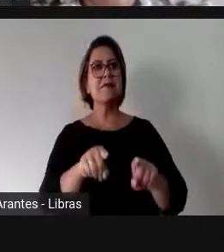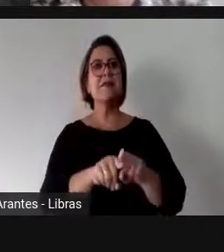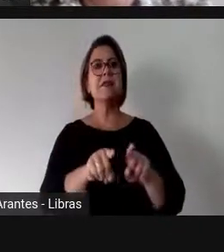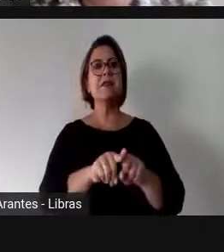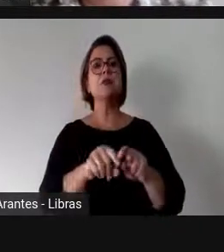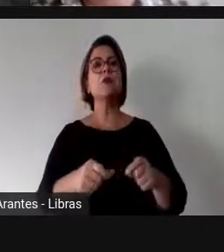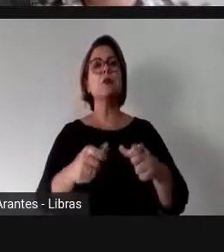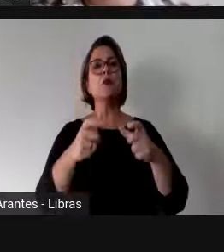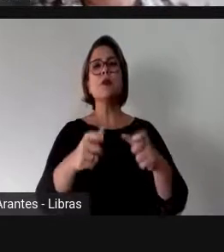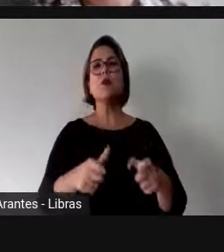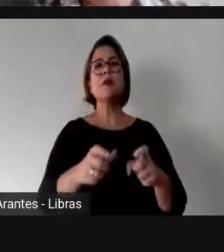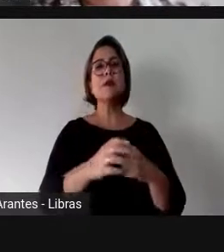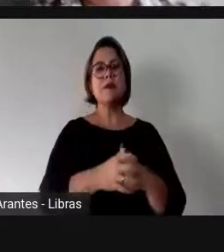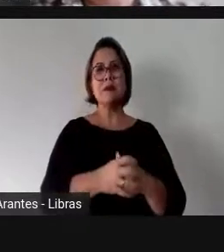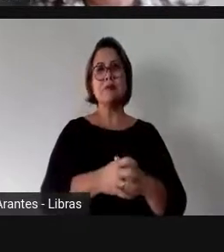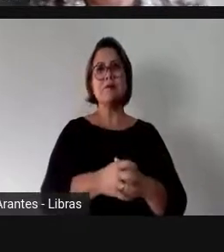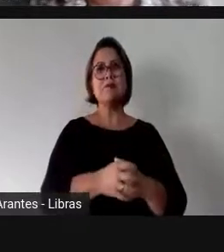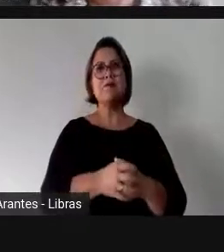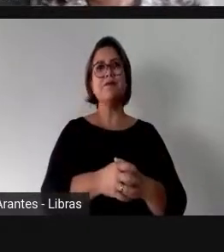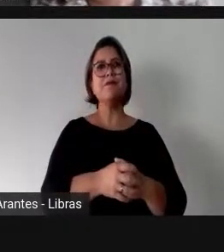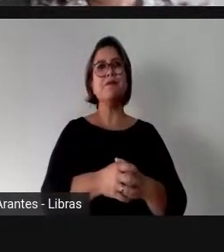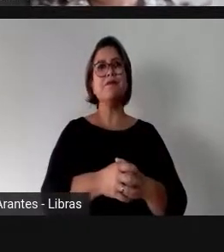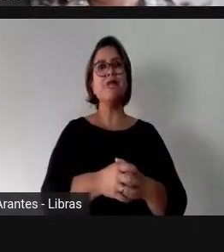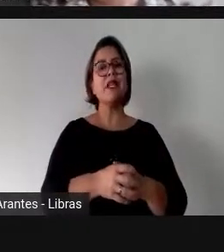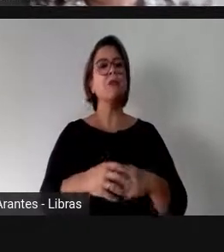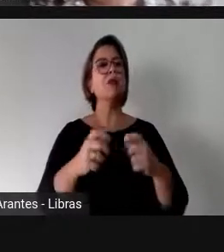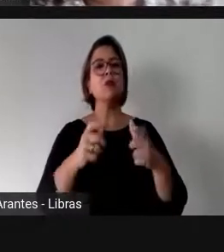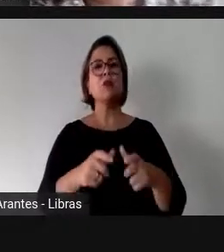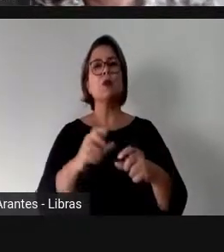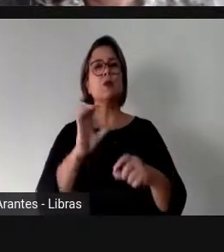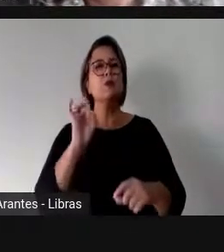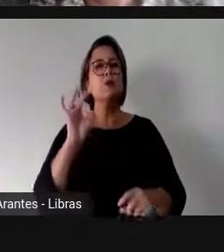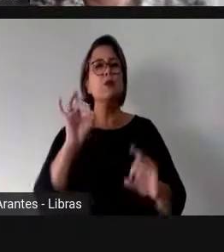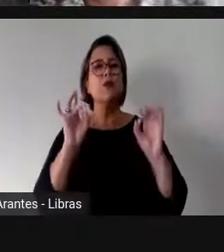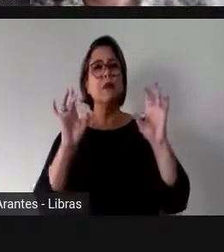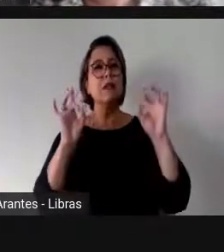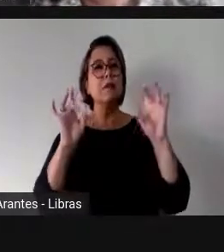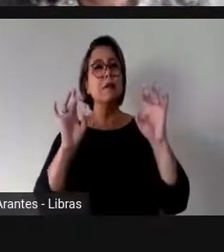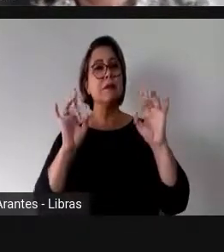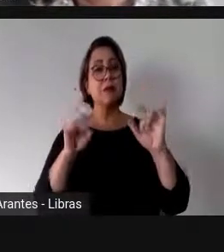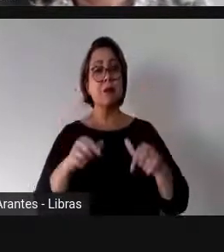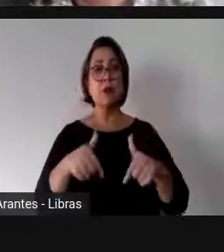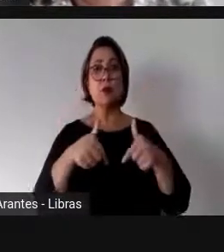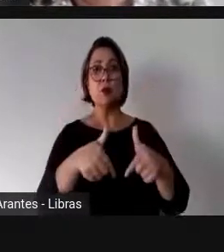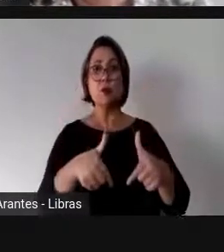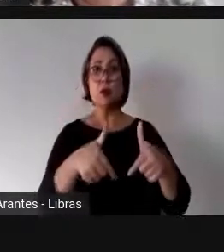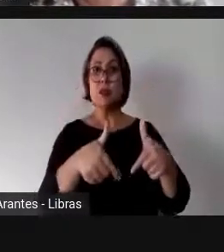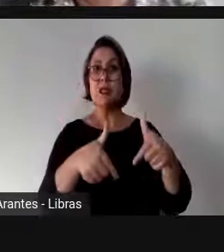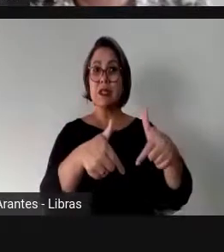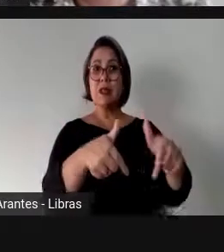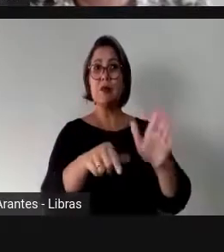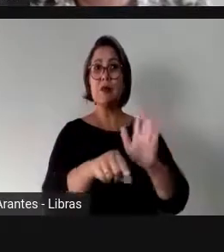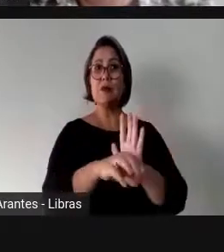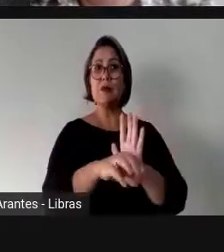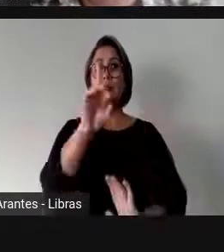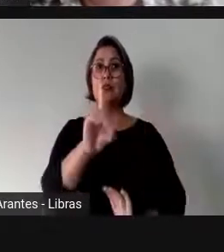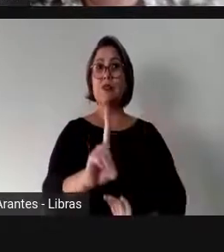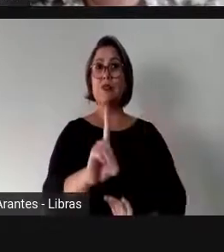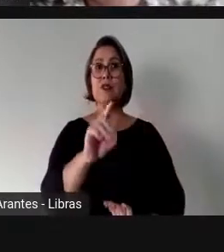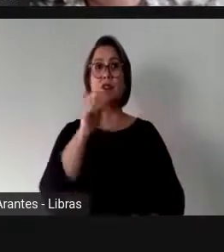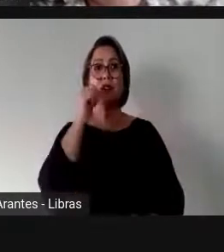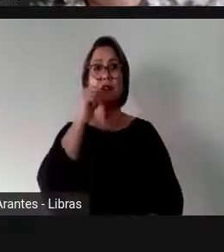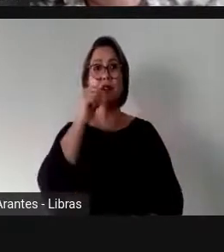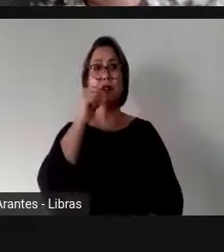importante de luta pelos direitos das mulheres, que é a bancada